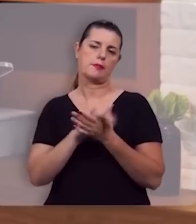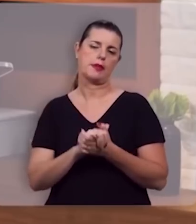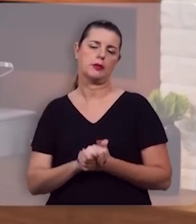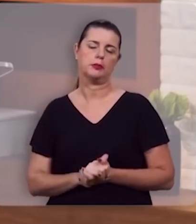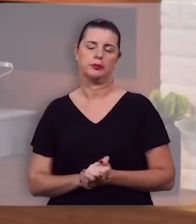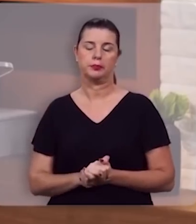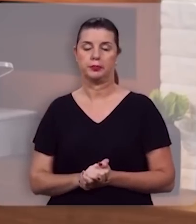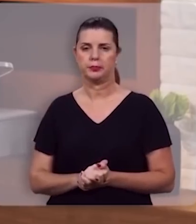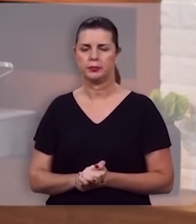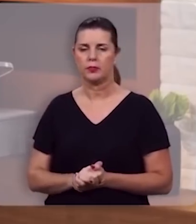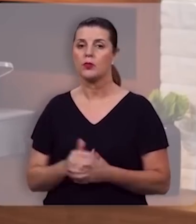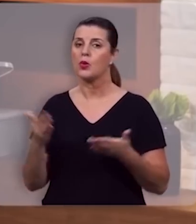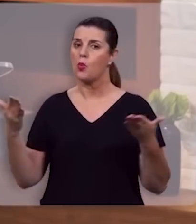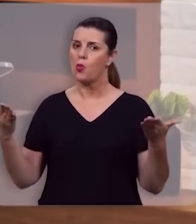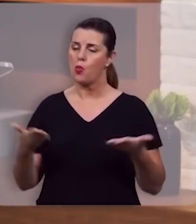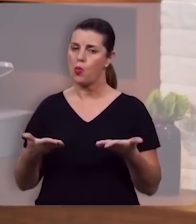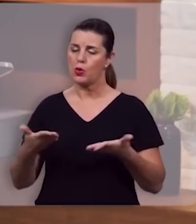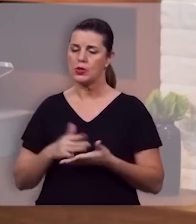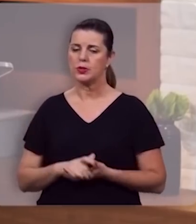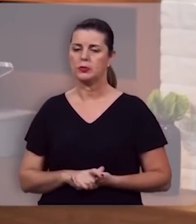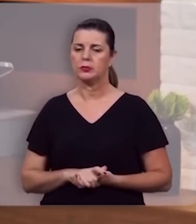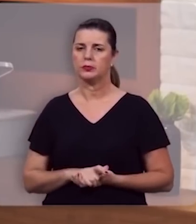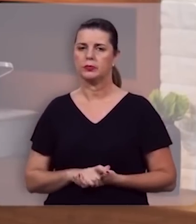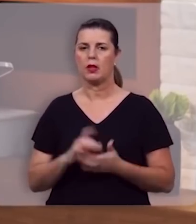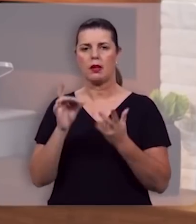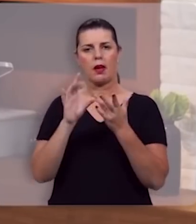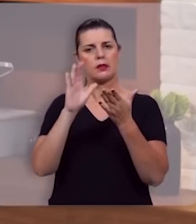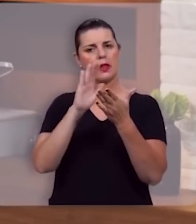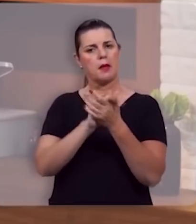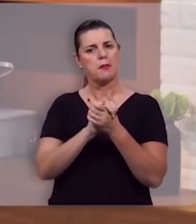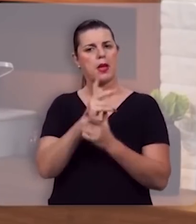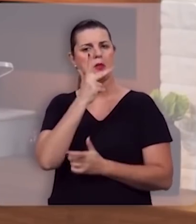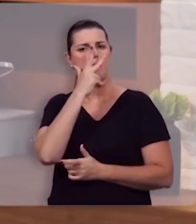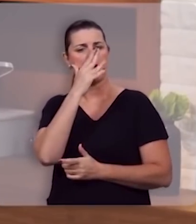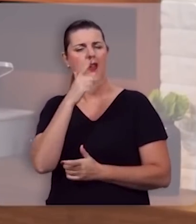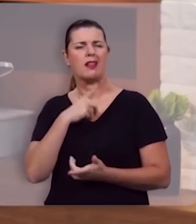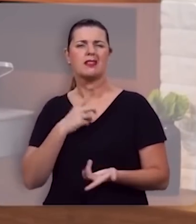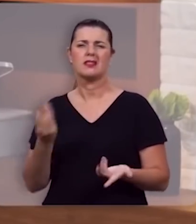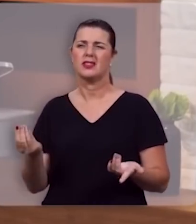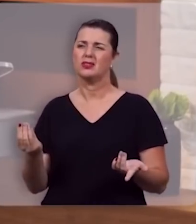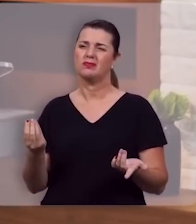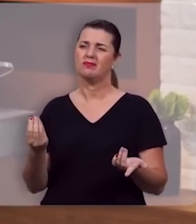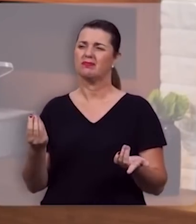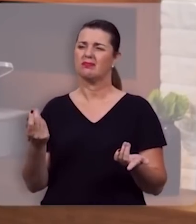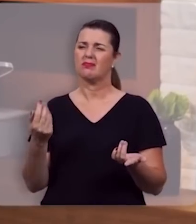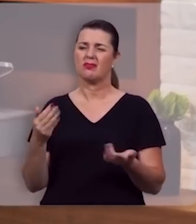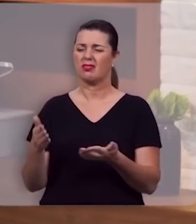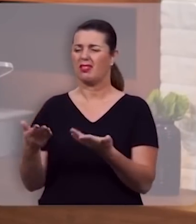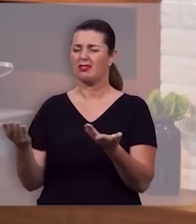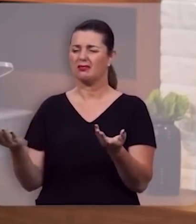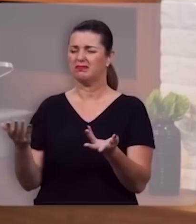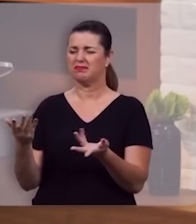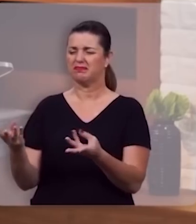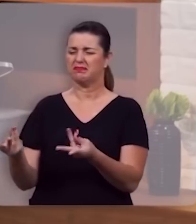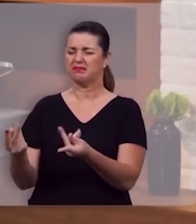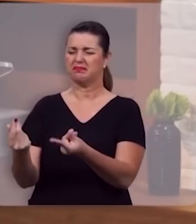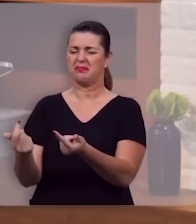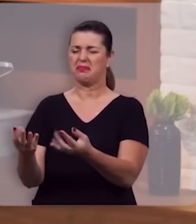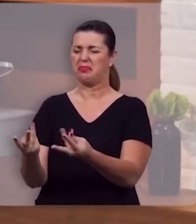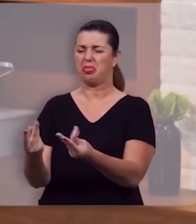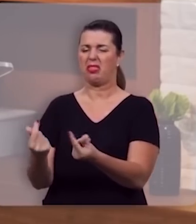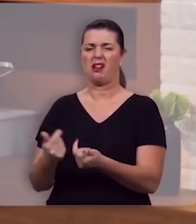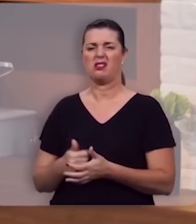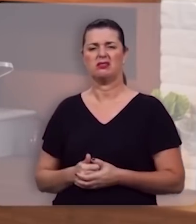hoje o casamento parece estar em baixa é uma